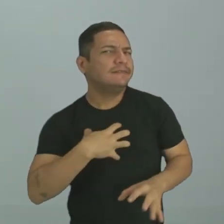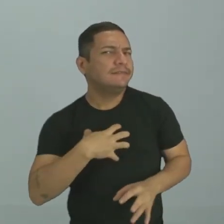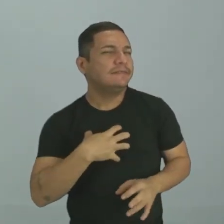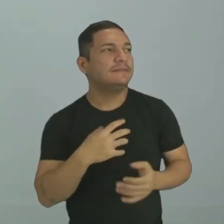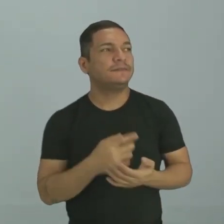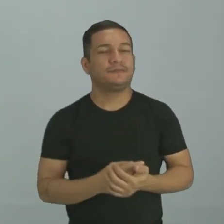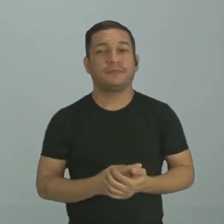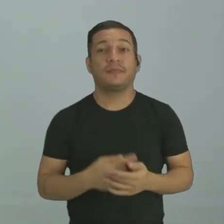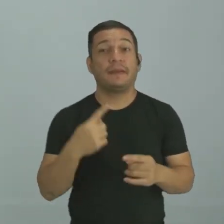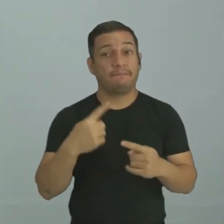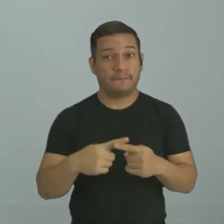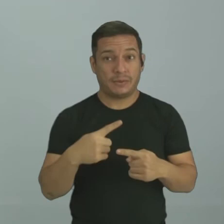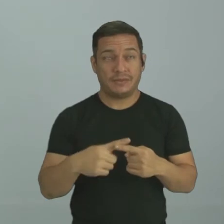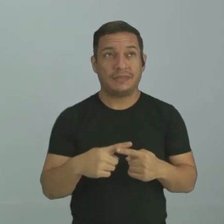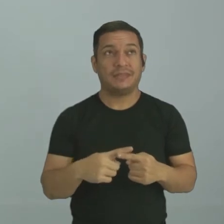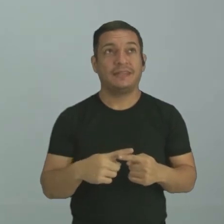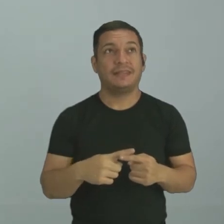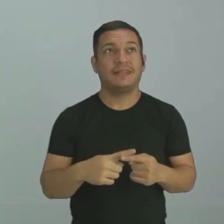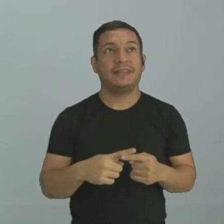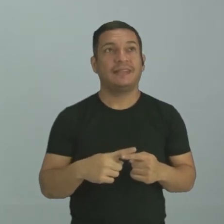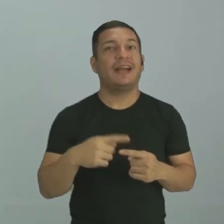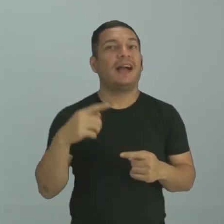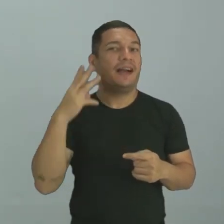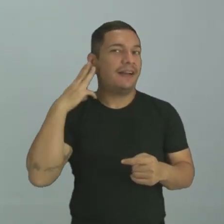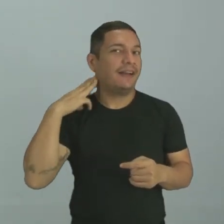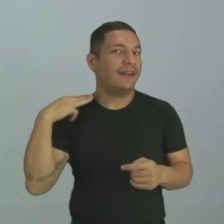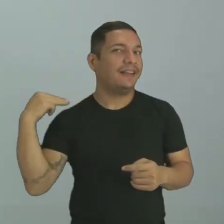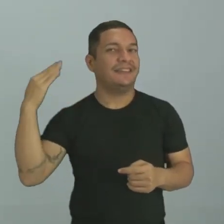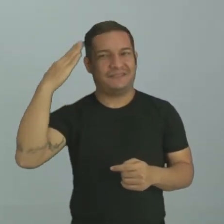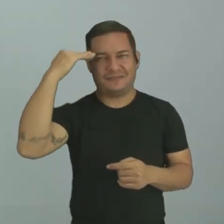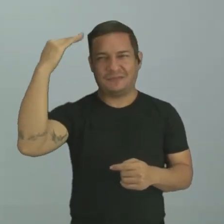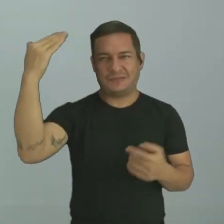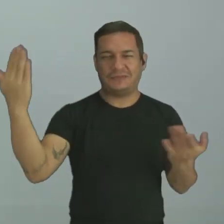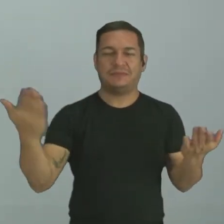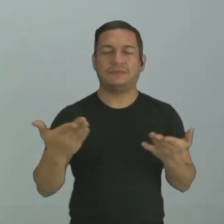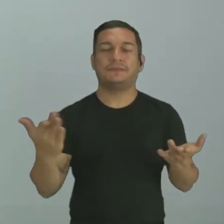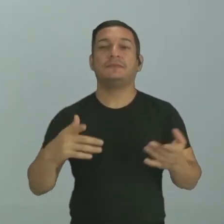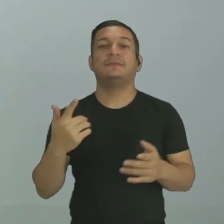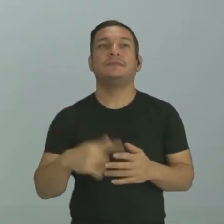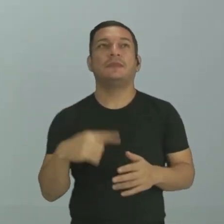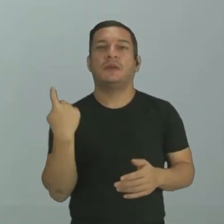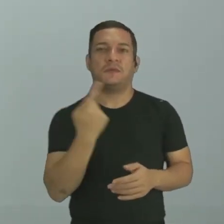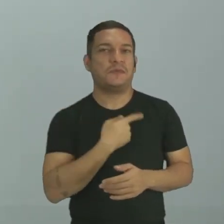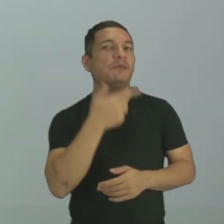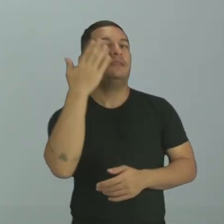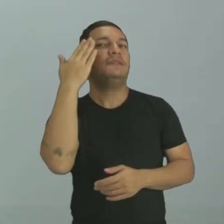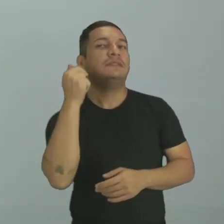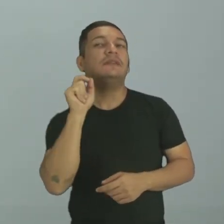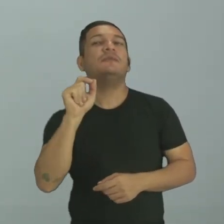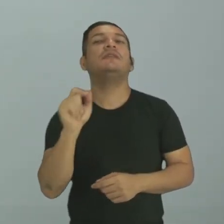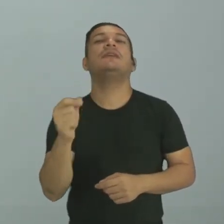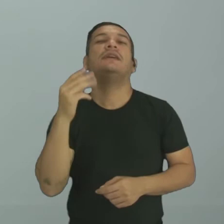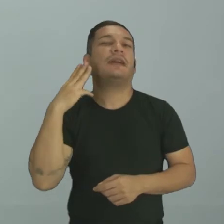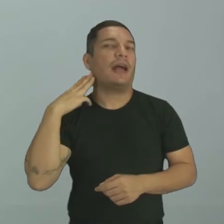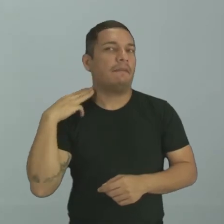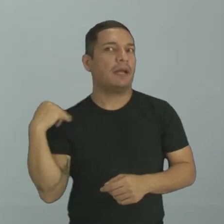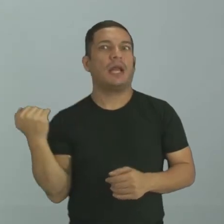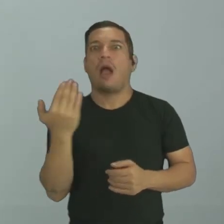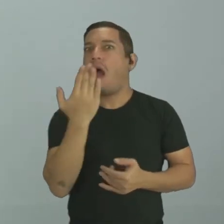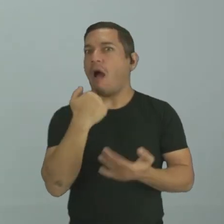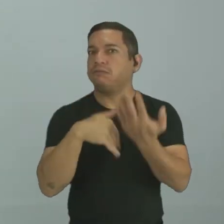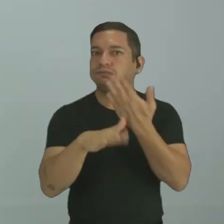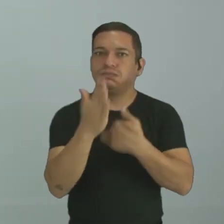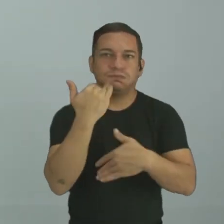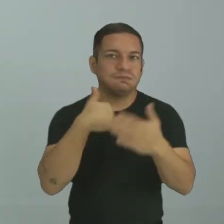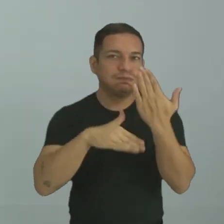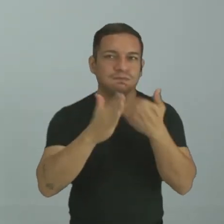Porque, mais uma vez, né? A Magali tá famosa hoje, né? Mais uma vez, a gente sabe que a Magali come, né? Demais. Ela gosta de